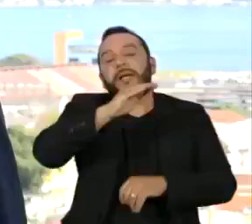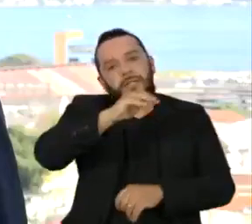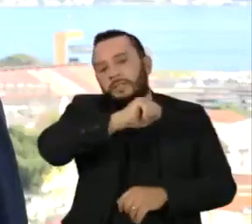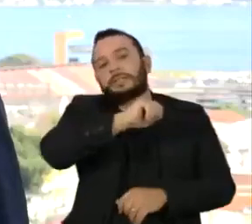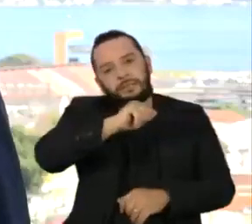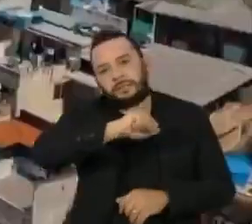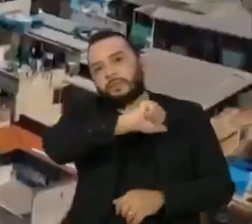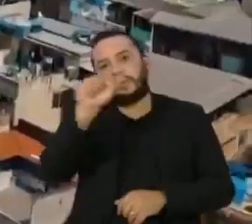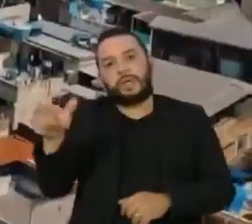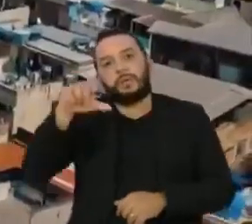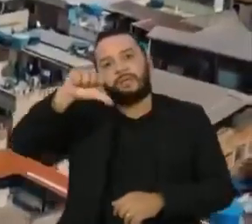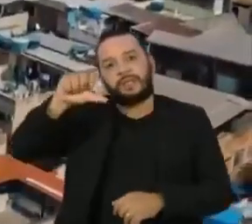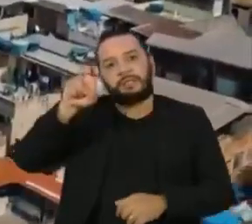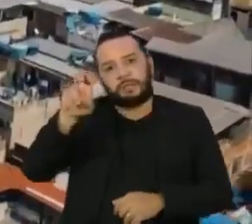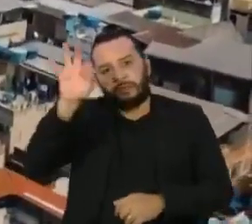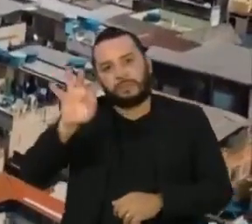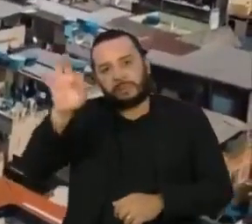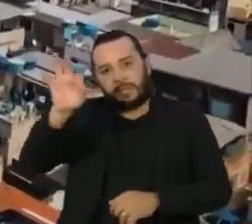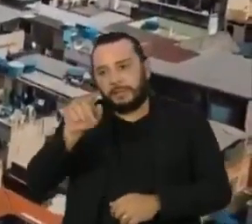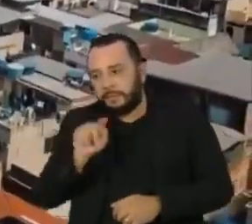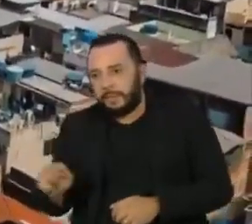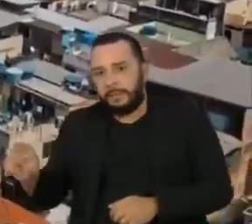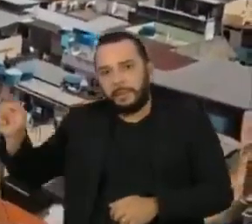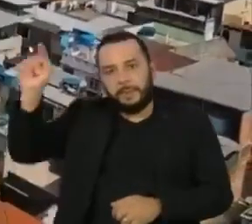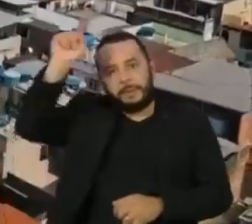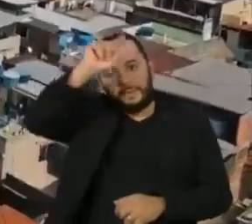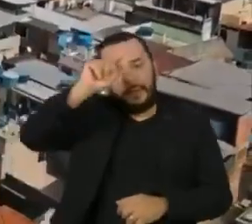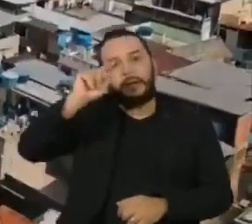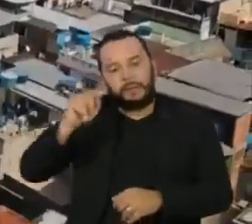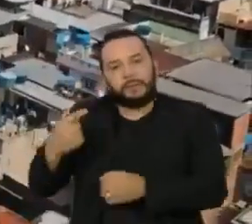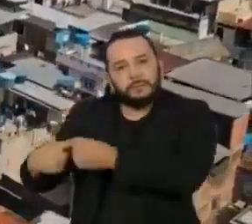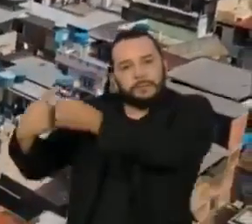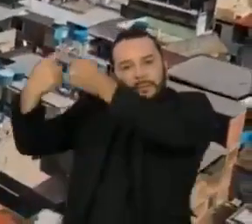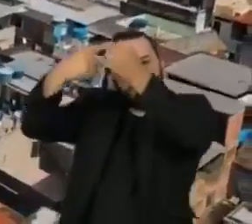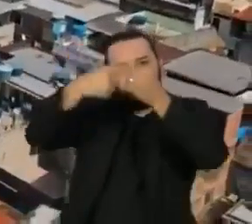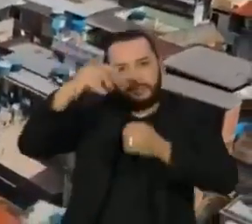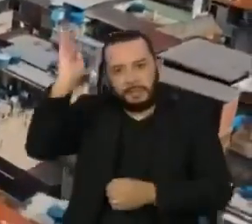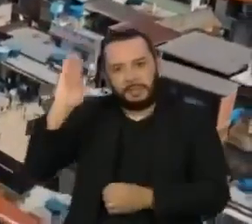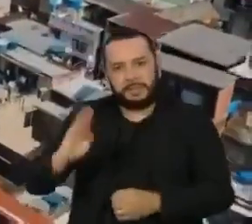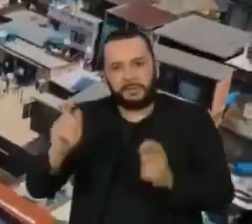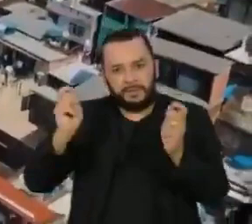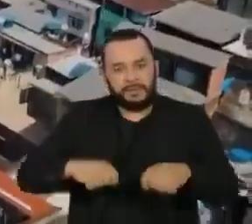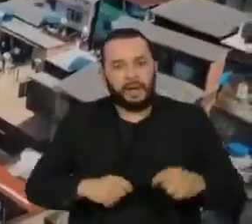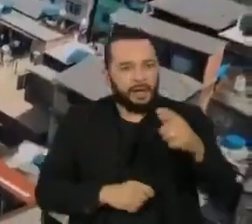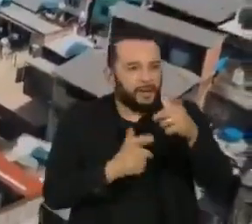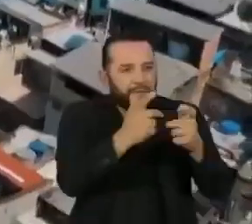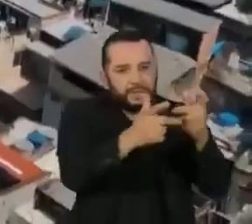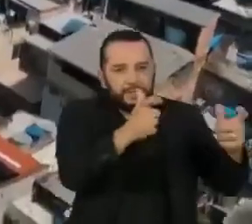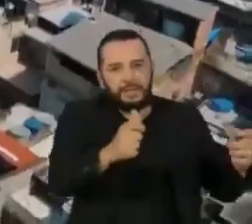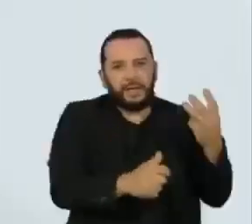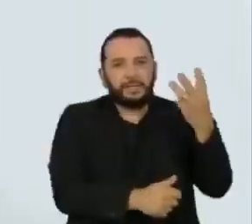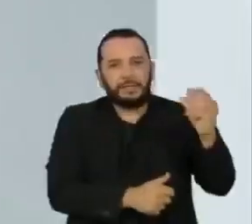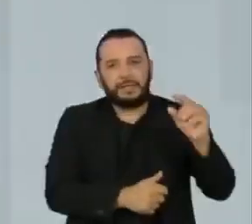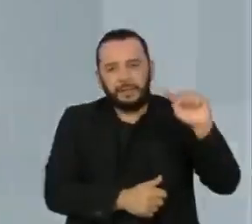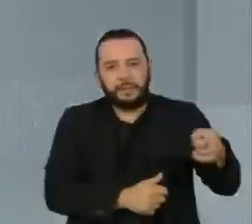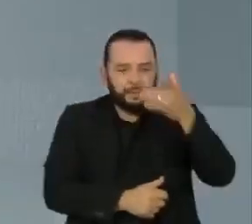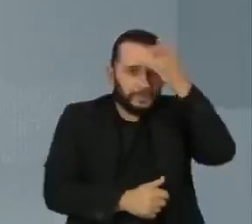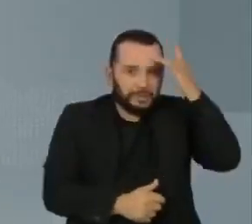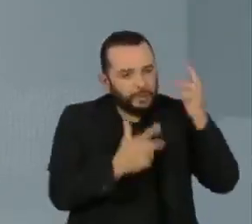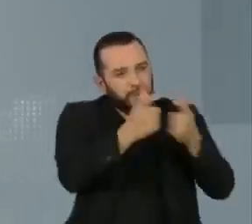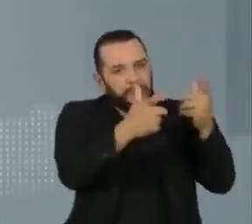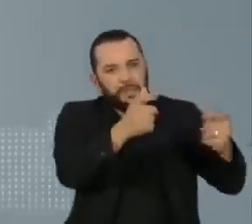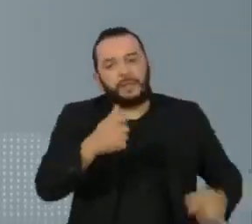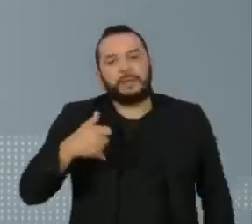municípios brasileiros. A intenção das autoridades é vacinar 30 mil pessoas entre 18 e 33 anos e